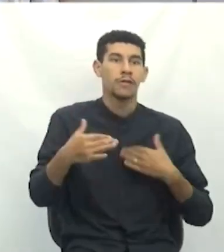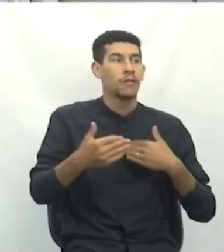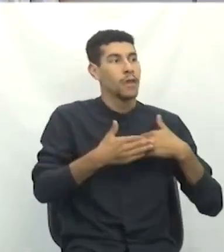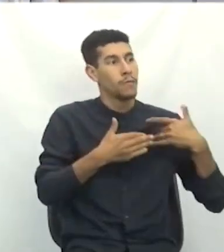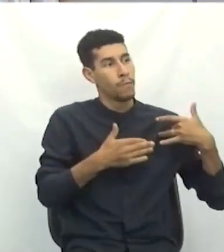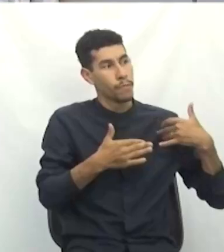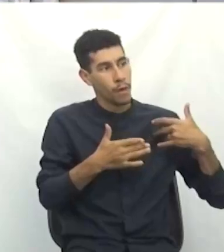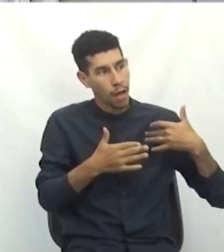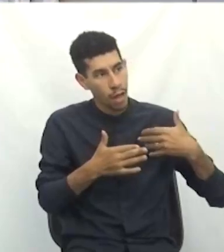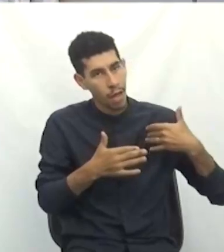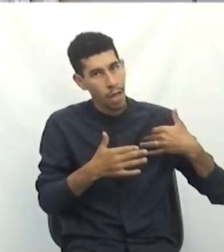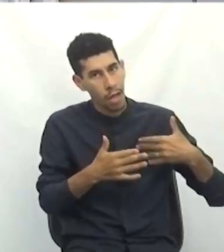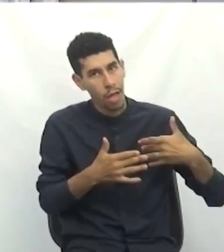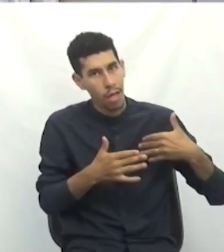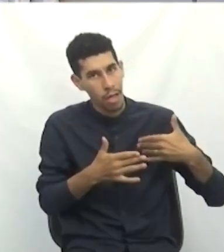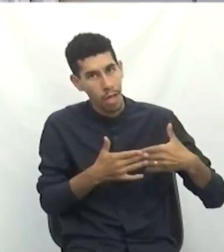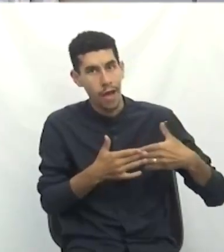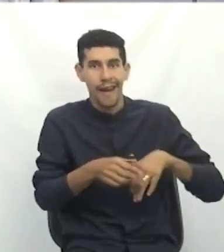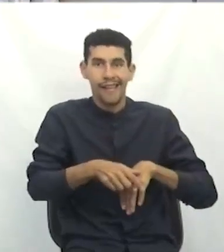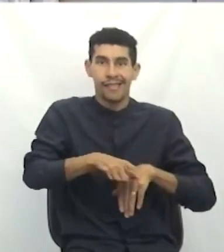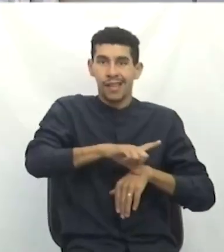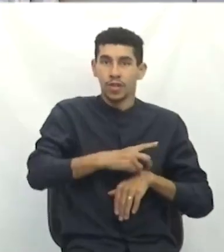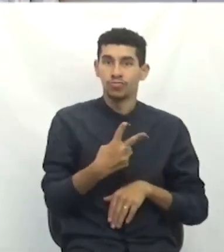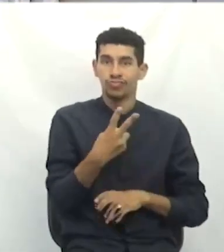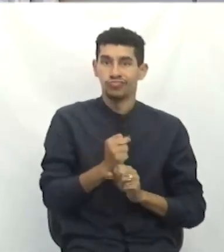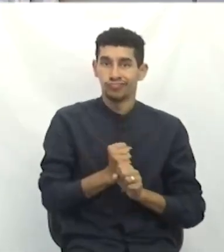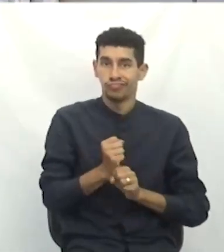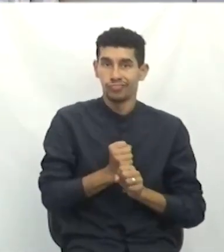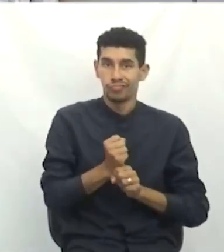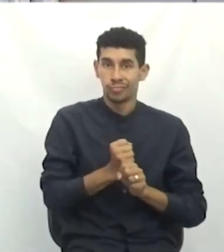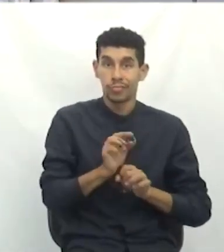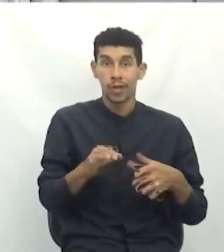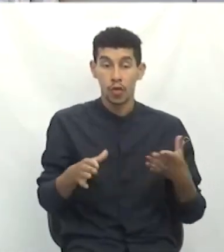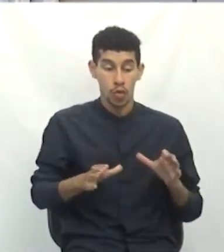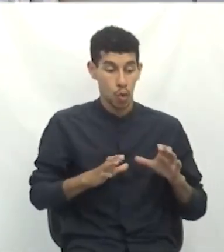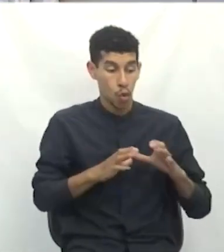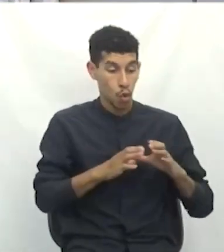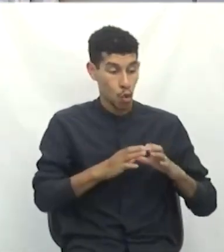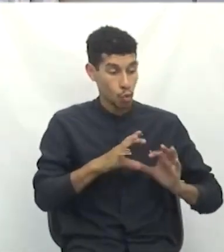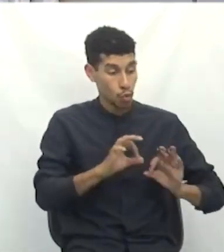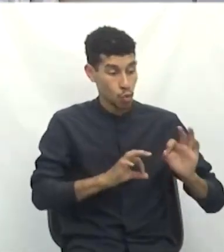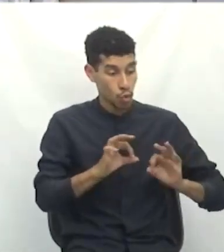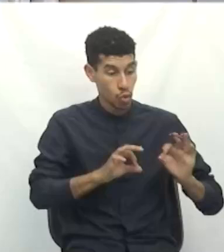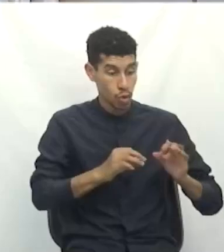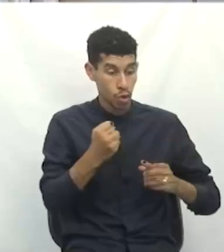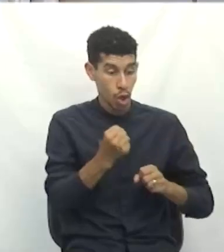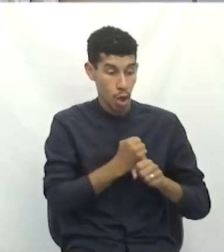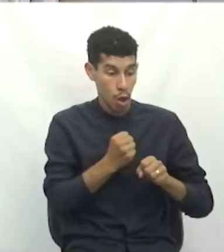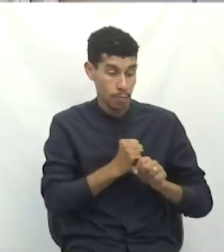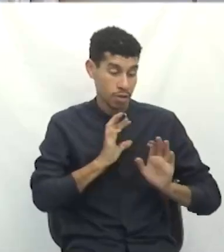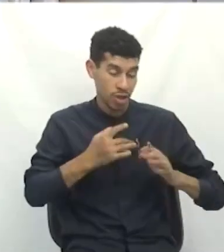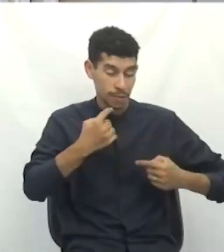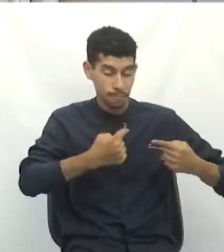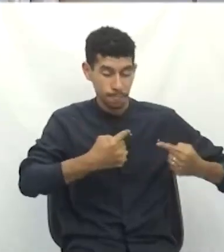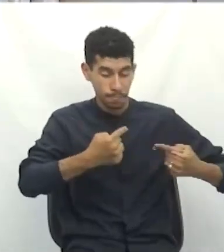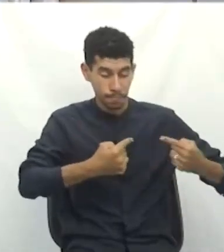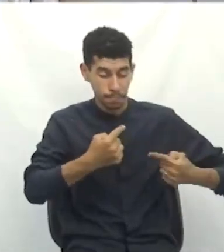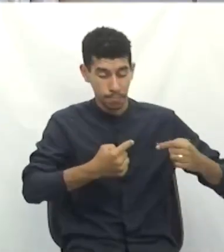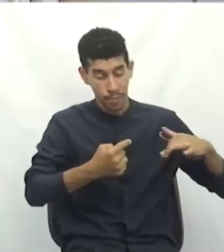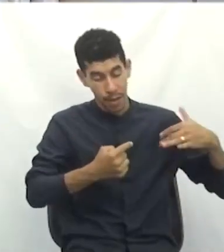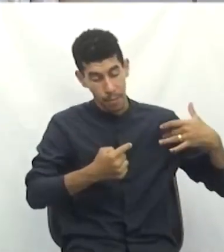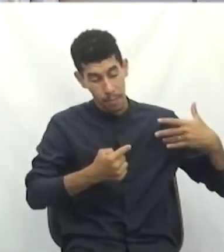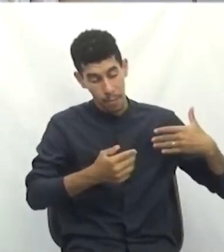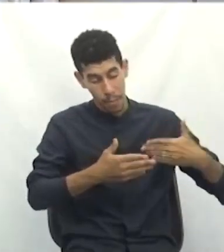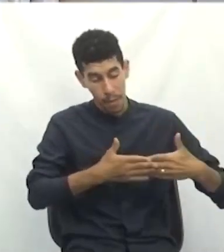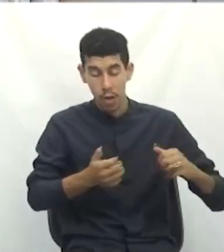atrasado em dois anos. A nossa comissão, a comissão de obras, veio discutindo isso algum tempo